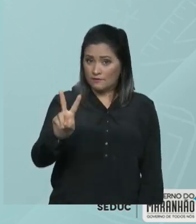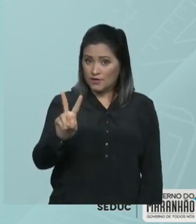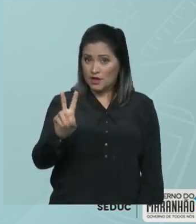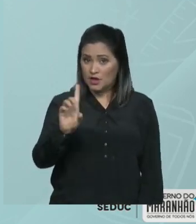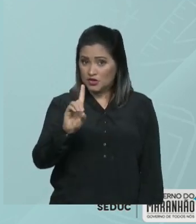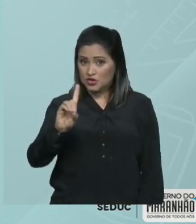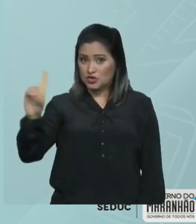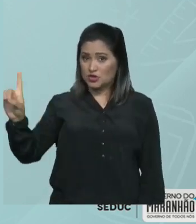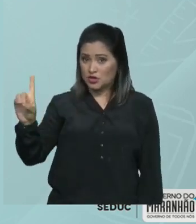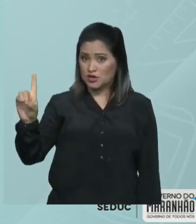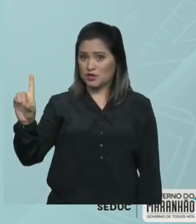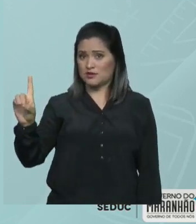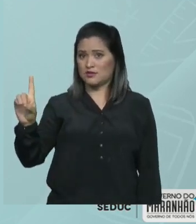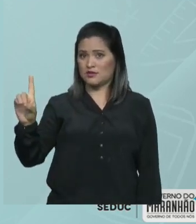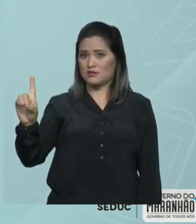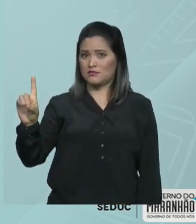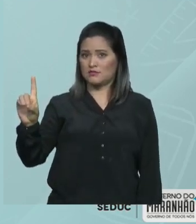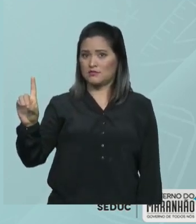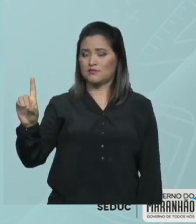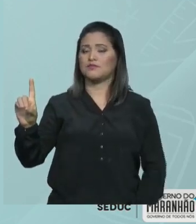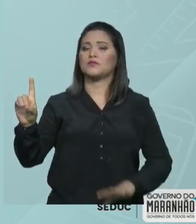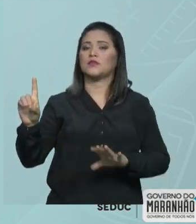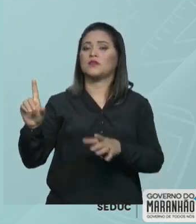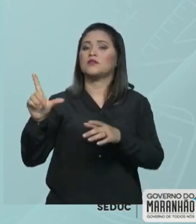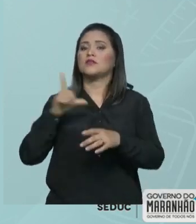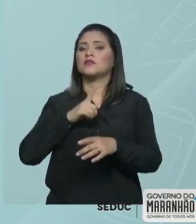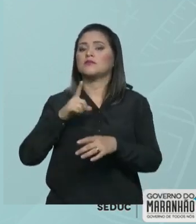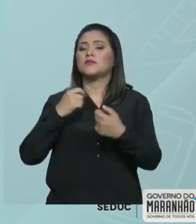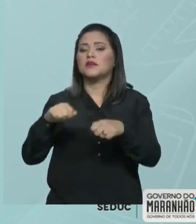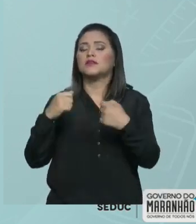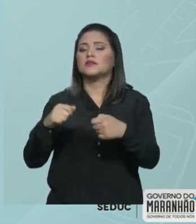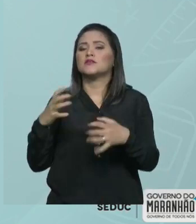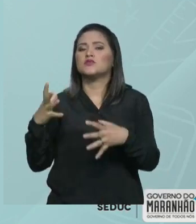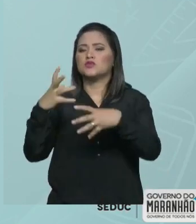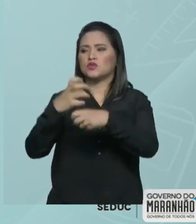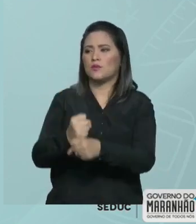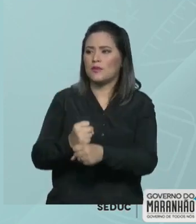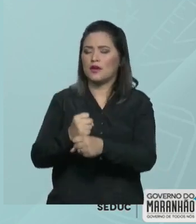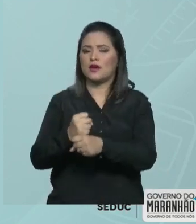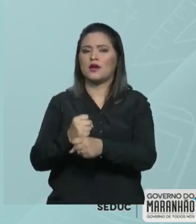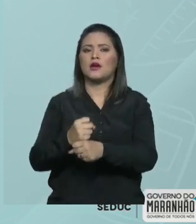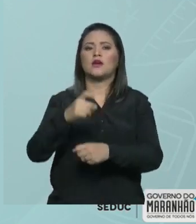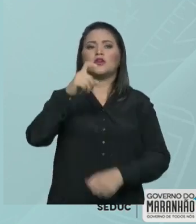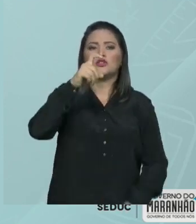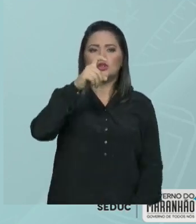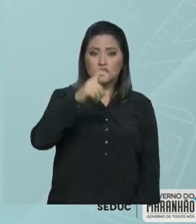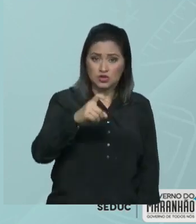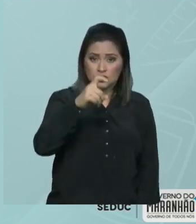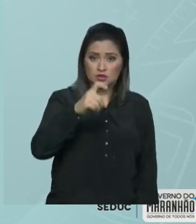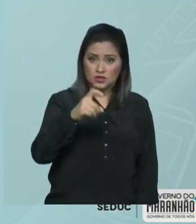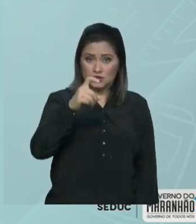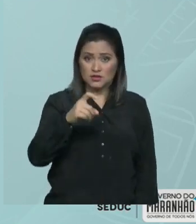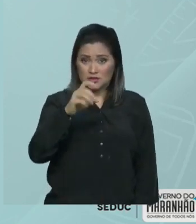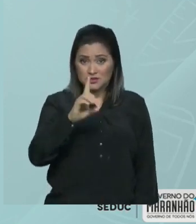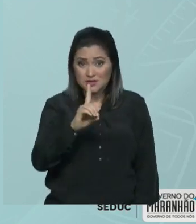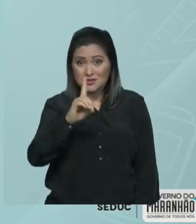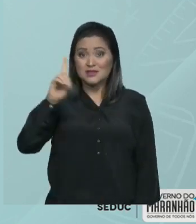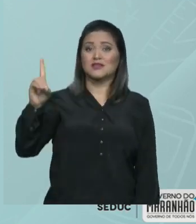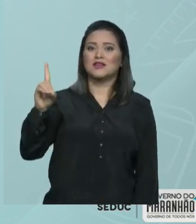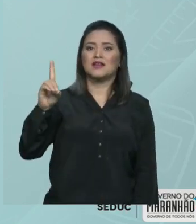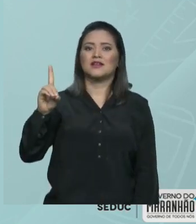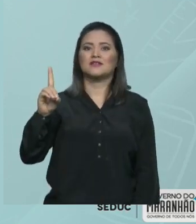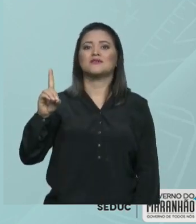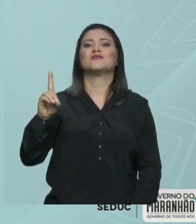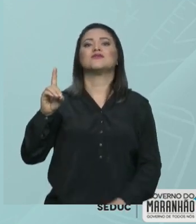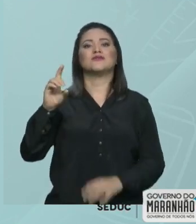direito do X. Logo, você vai ter que somar. E o X está do lado direito do C. Então, você também vai ter que